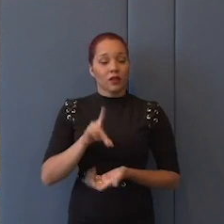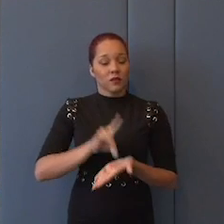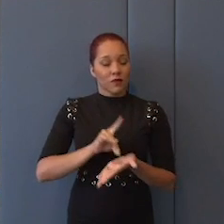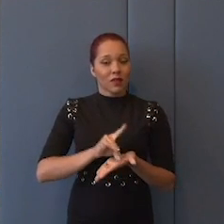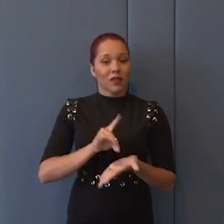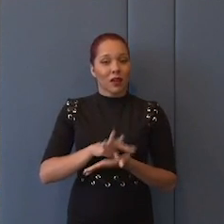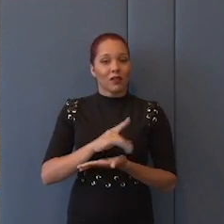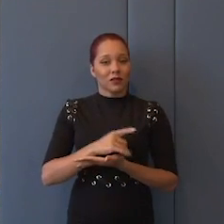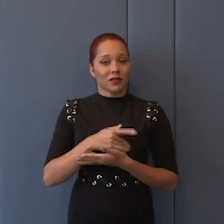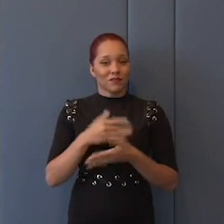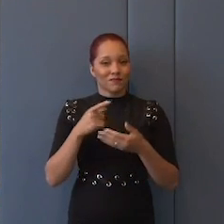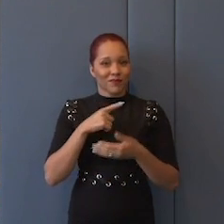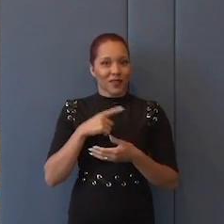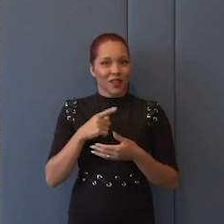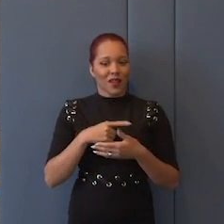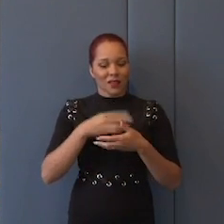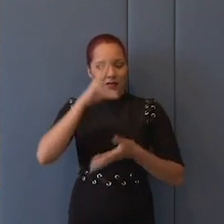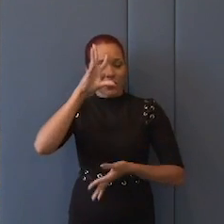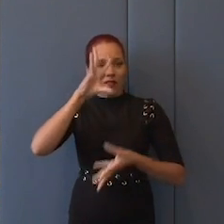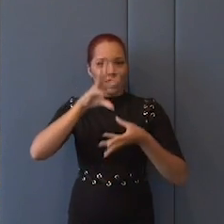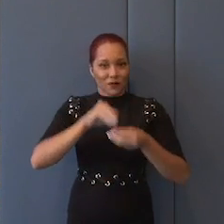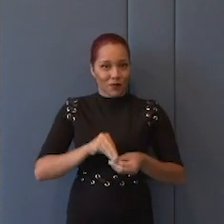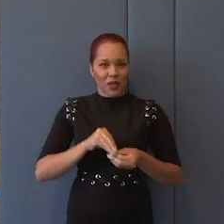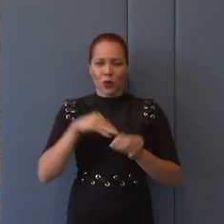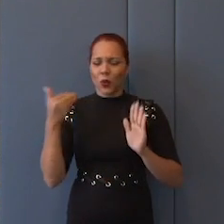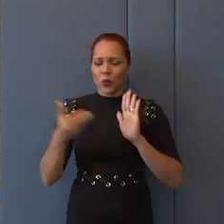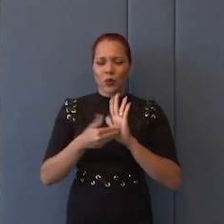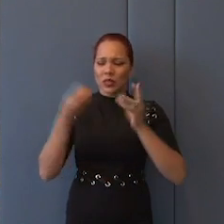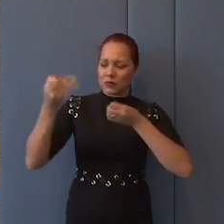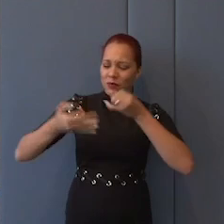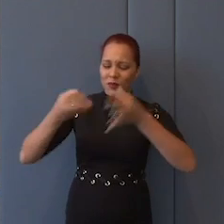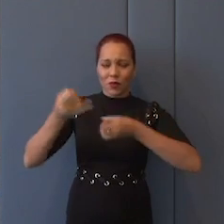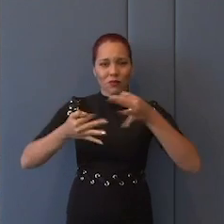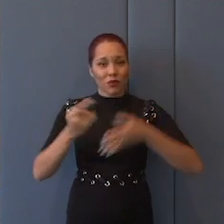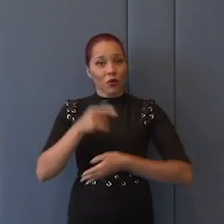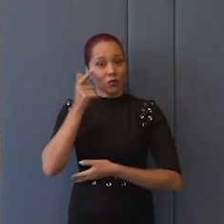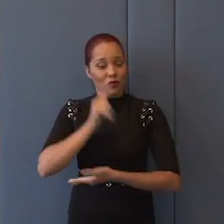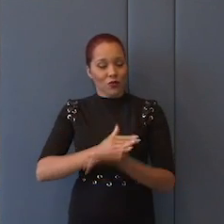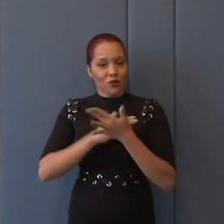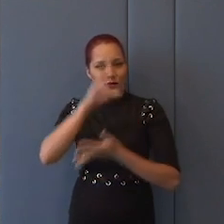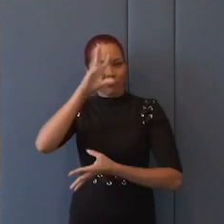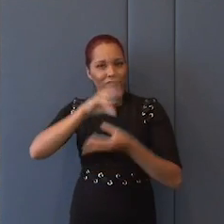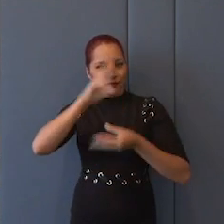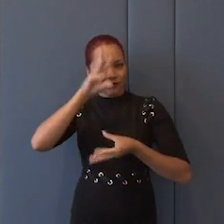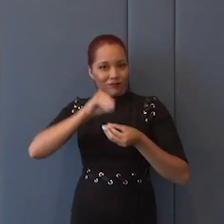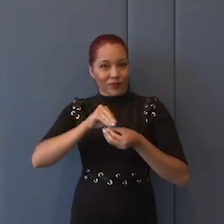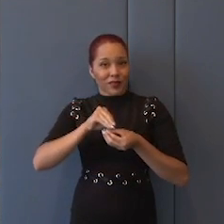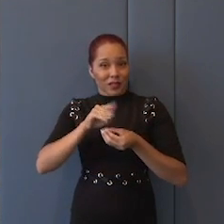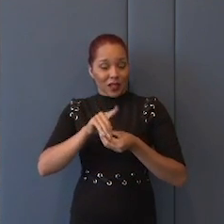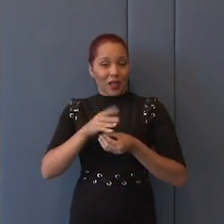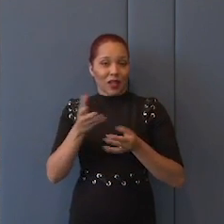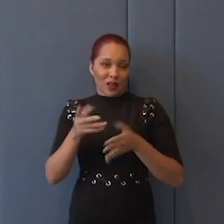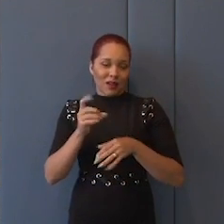levou a uma... a compreendermos tudo o que o senhor colocou, e eu acho que o seu tempo, que,